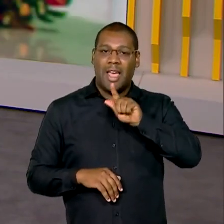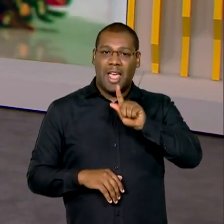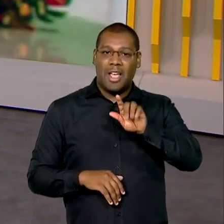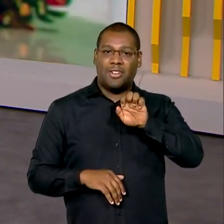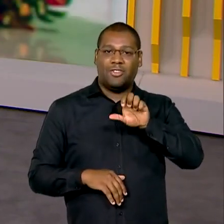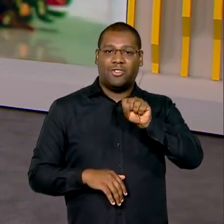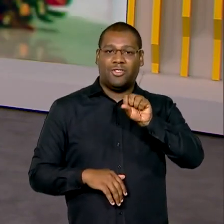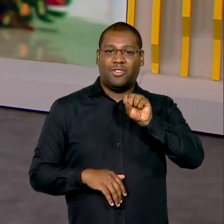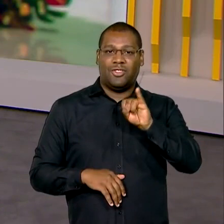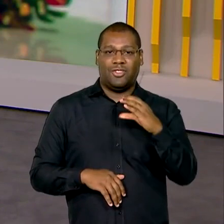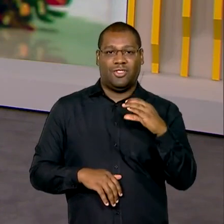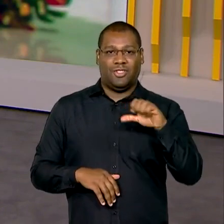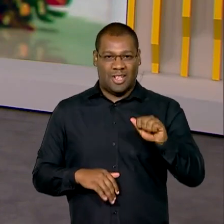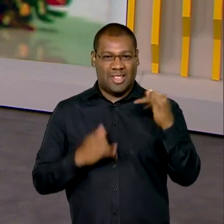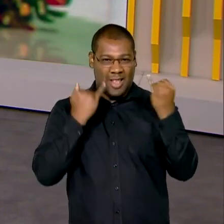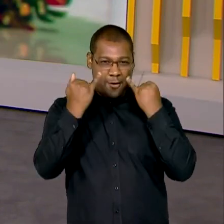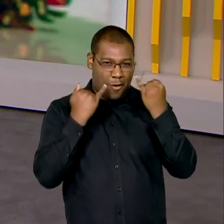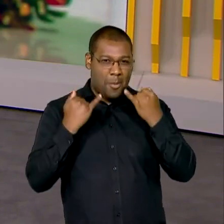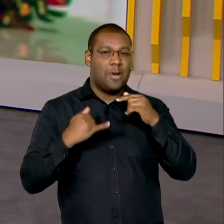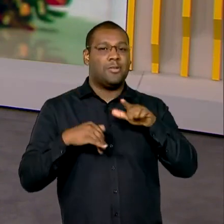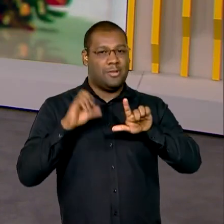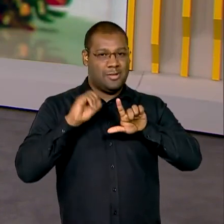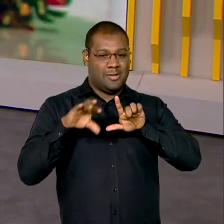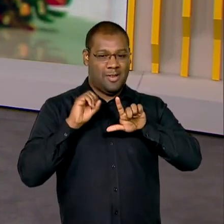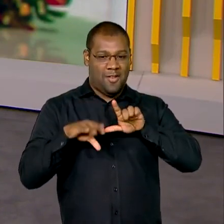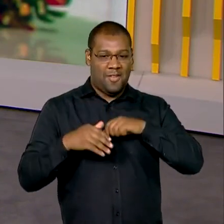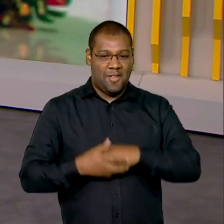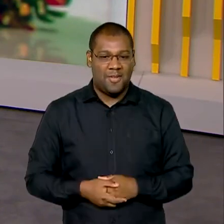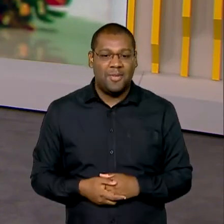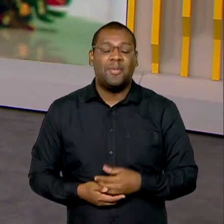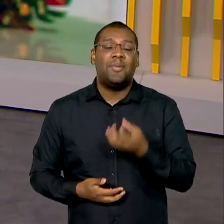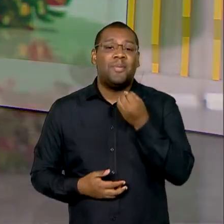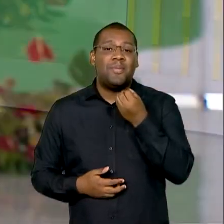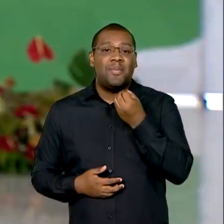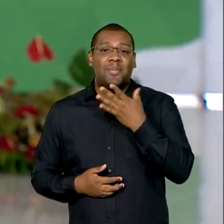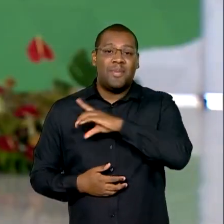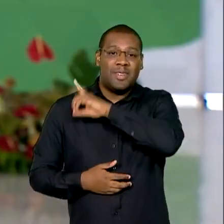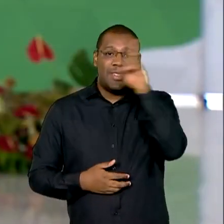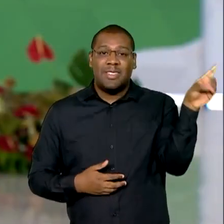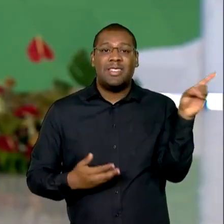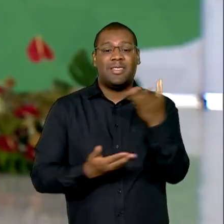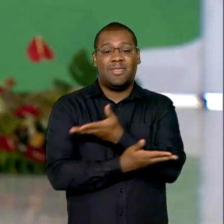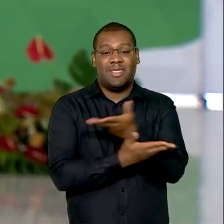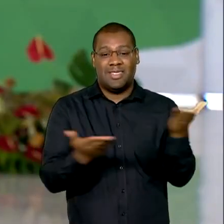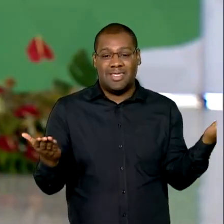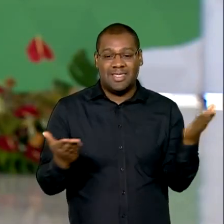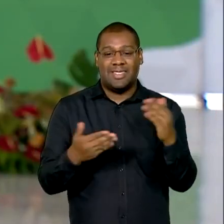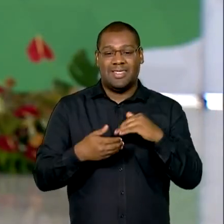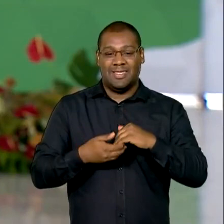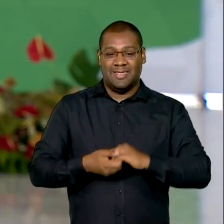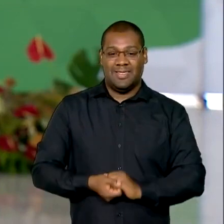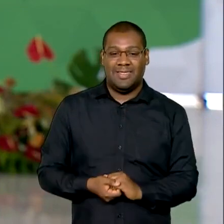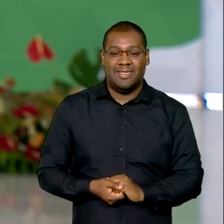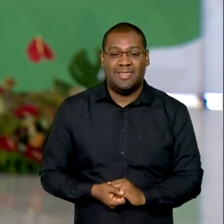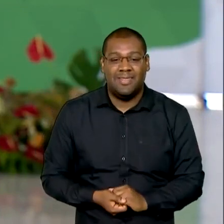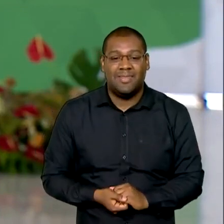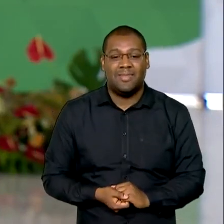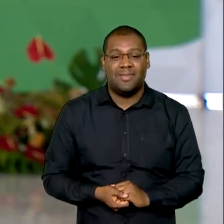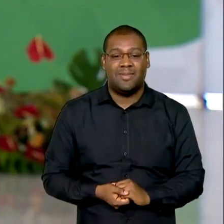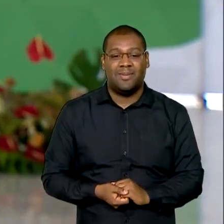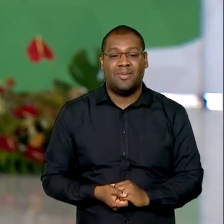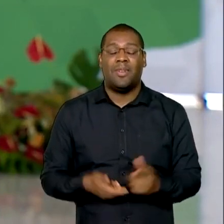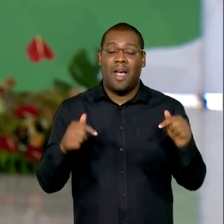está no Palácio do Planalto. Oi, Jéssica, bom dia. Oi, Renata, bom dia para você também. Um ótimo dia para você que nos acompanha.